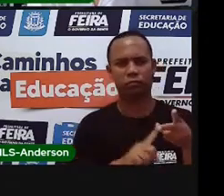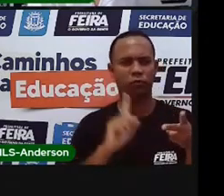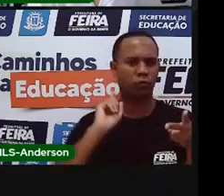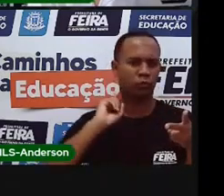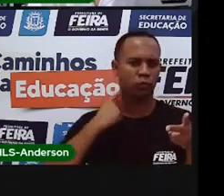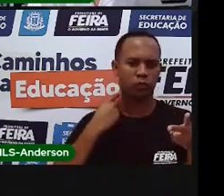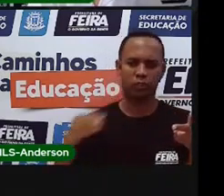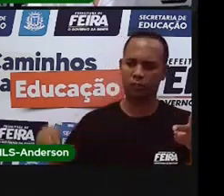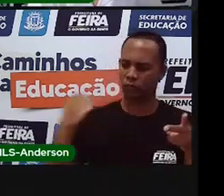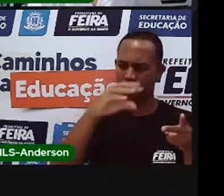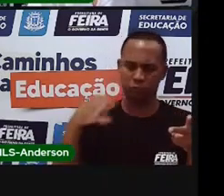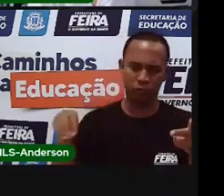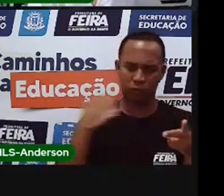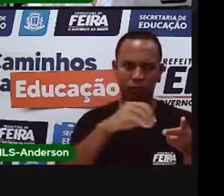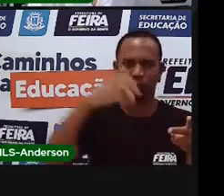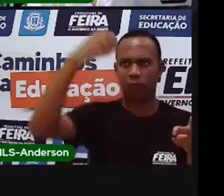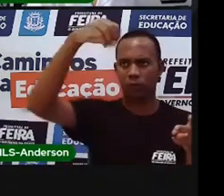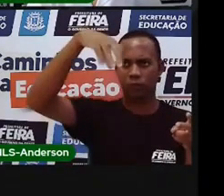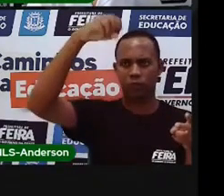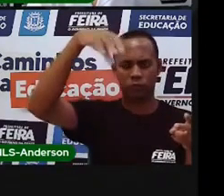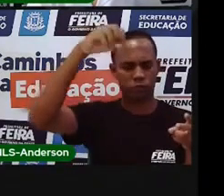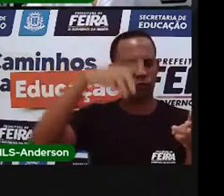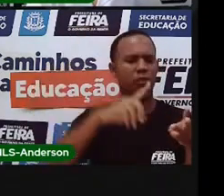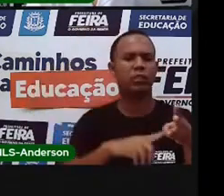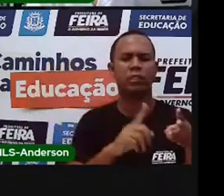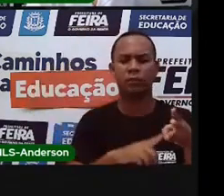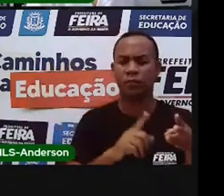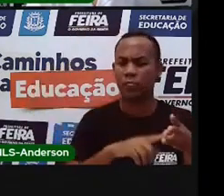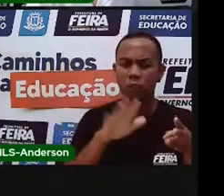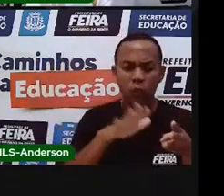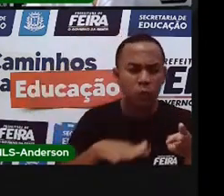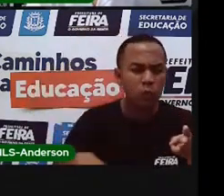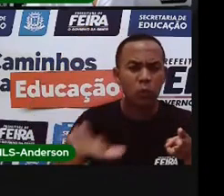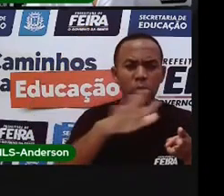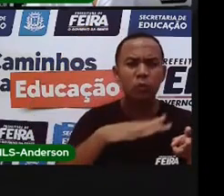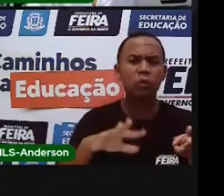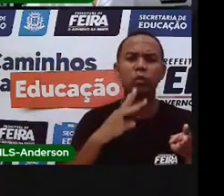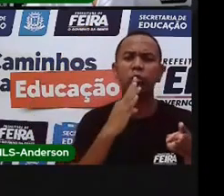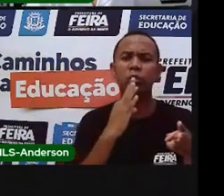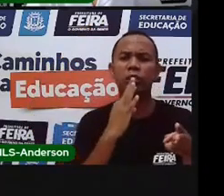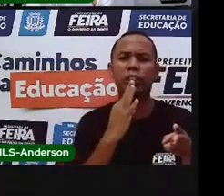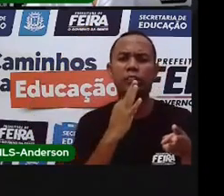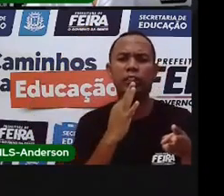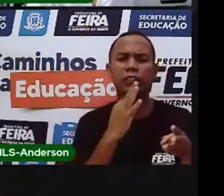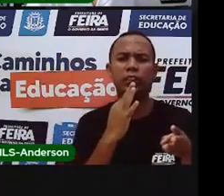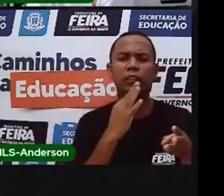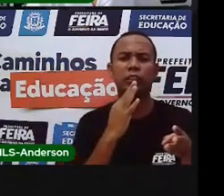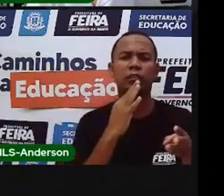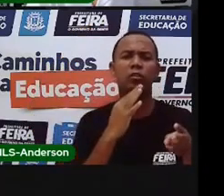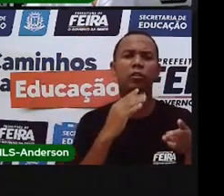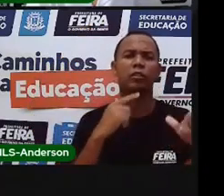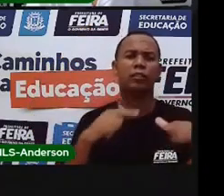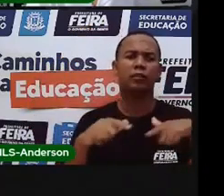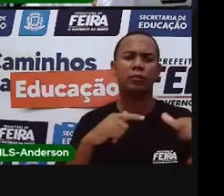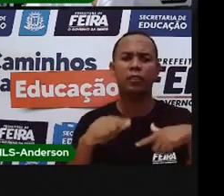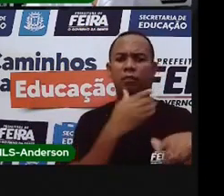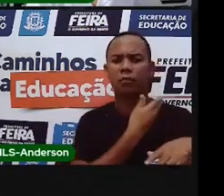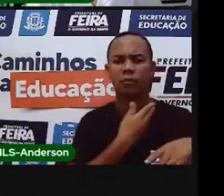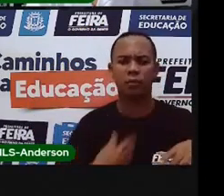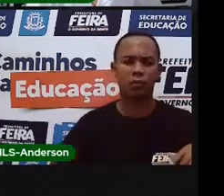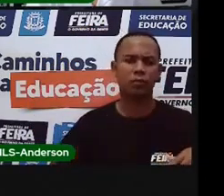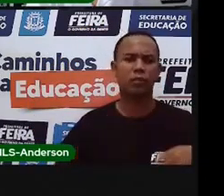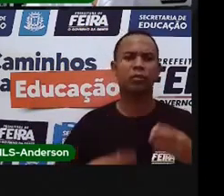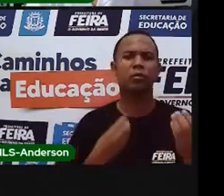o fornecimento de energia elétrica e a coleta de tratamento de esgoto são conhecidos como serviços públicos. Os